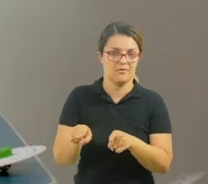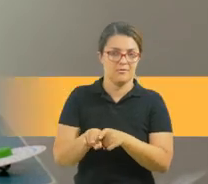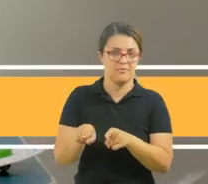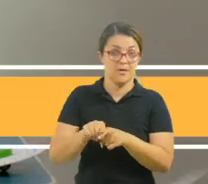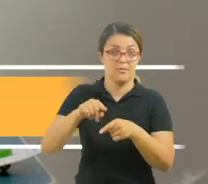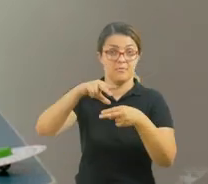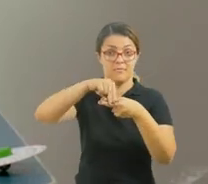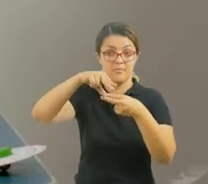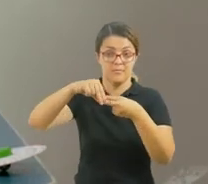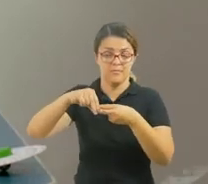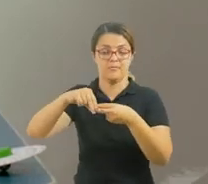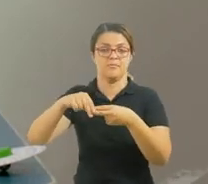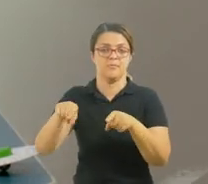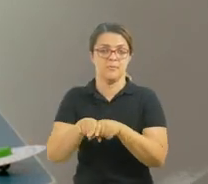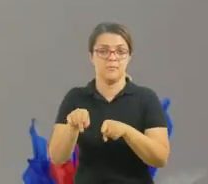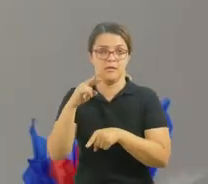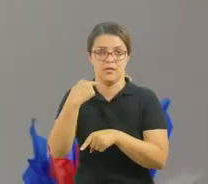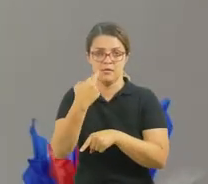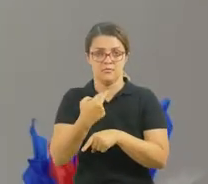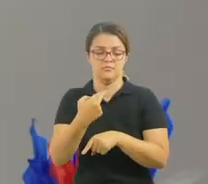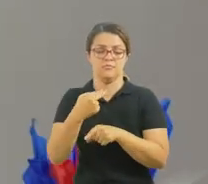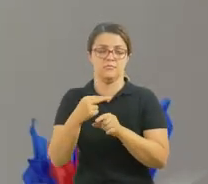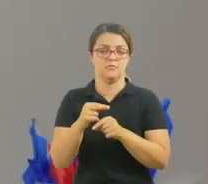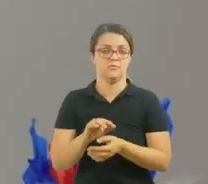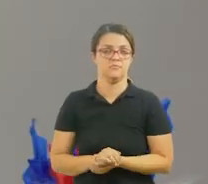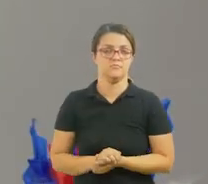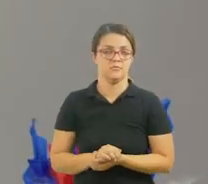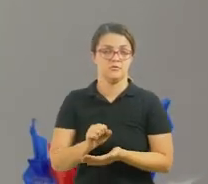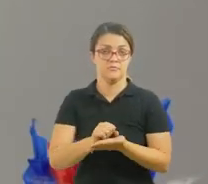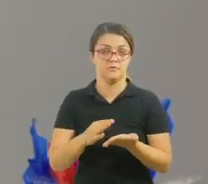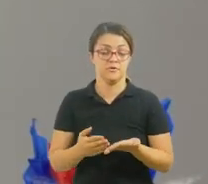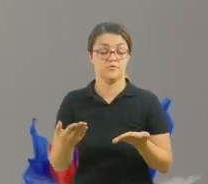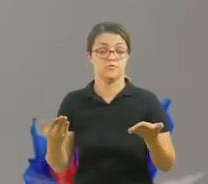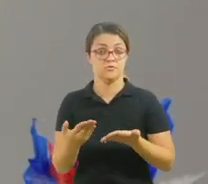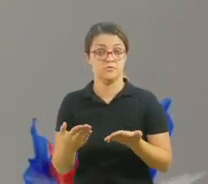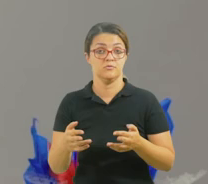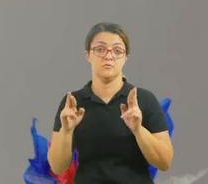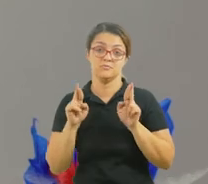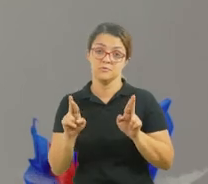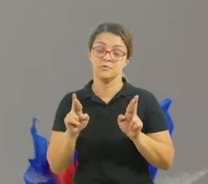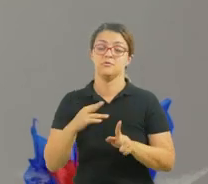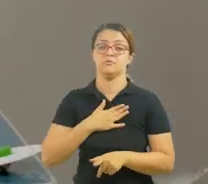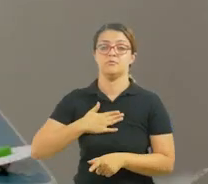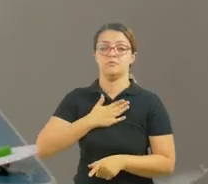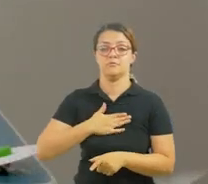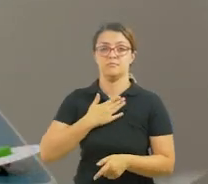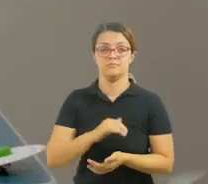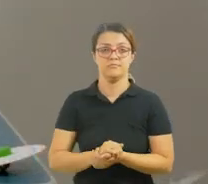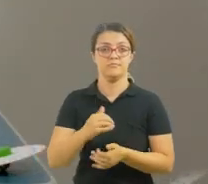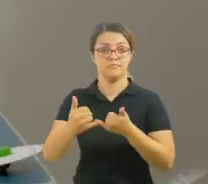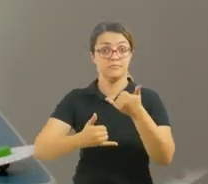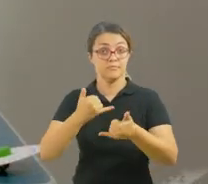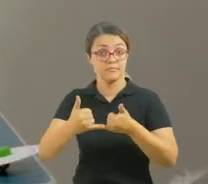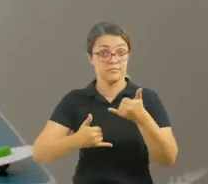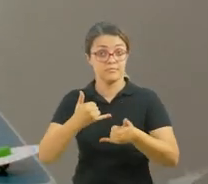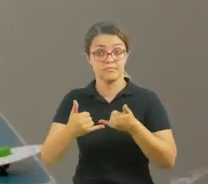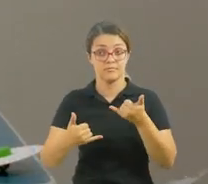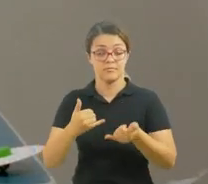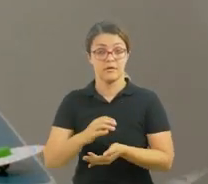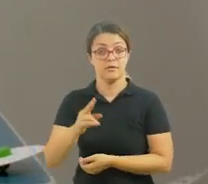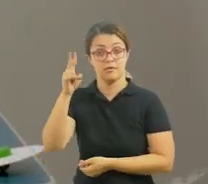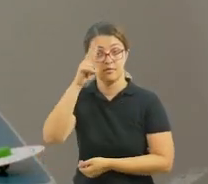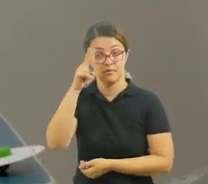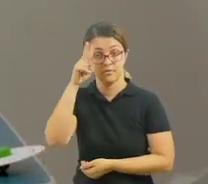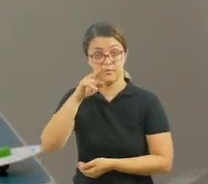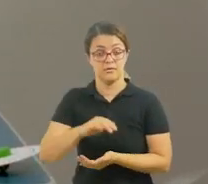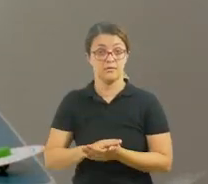palitos de sorvete. Essas foram as atividades de hoje. Espero que vocês tenham gostado. Brinquem bastante e